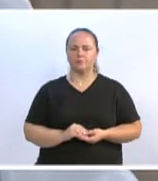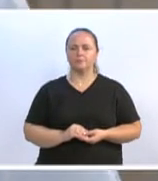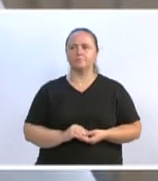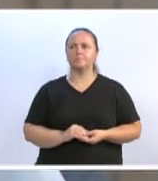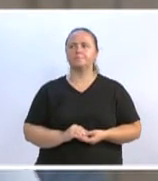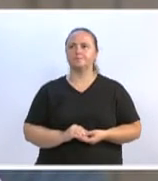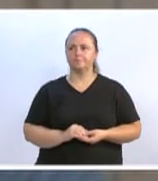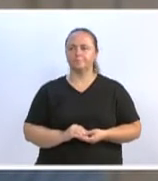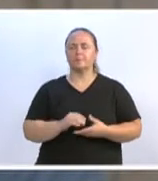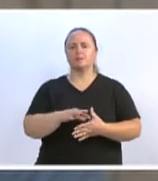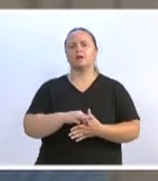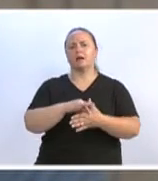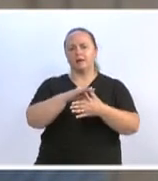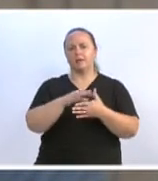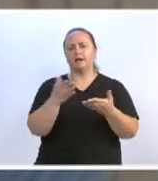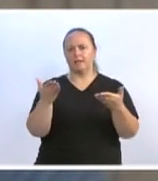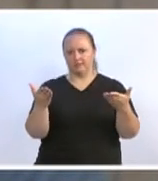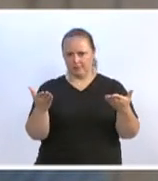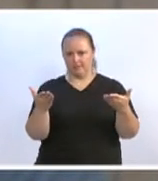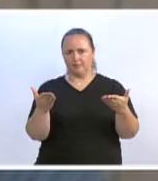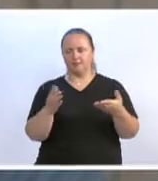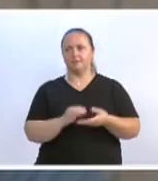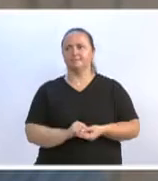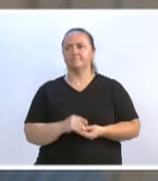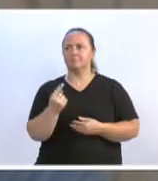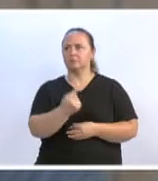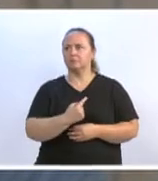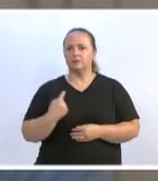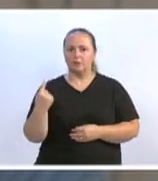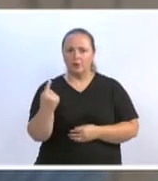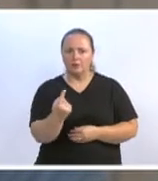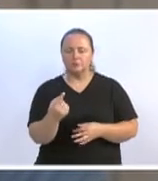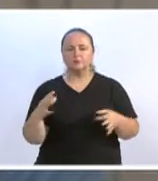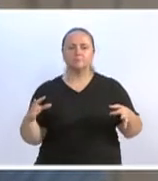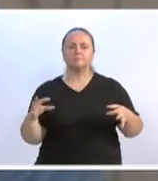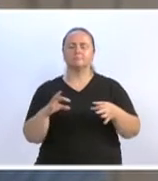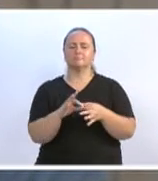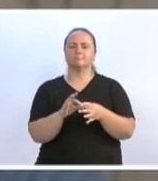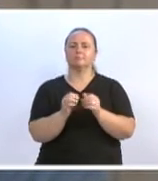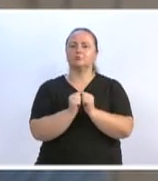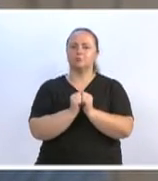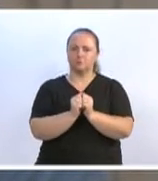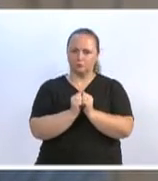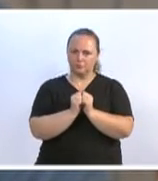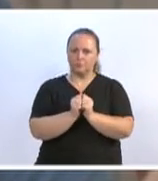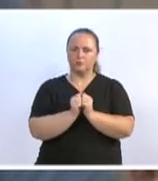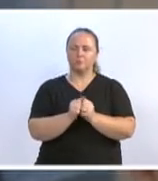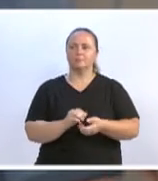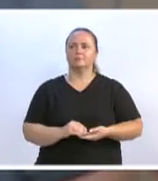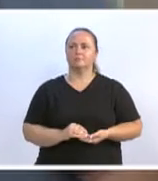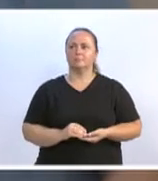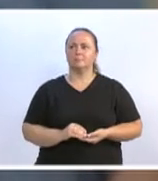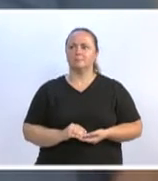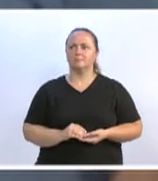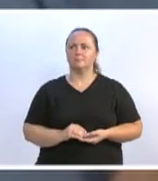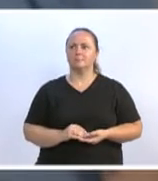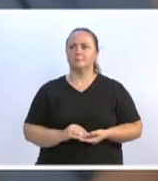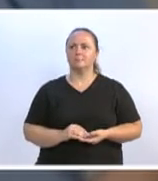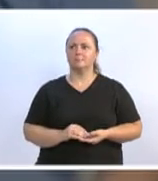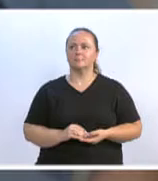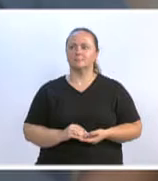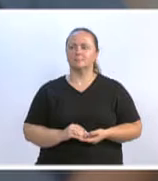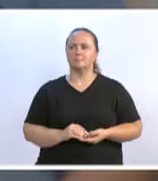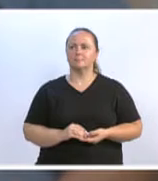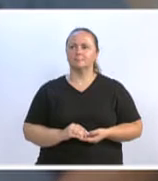Nosso líder do governo, amigo nosso, porque faço parte do governo com muito orgulho e jamais deixo de admitir.